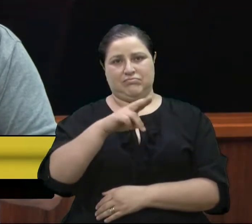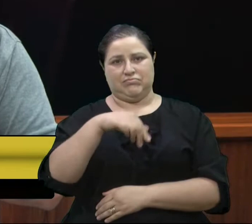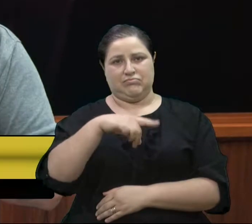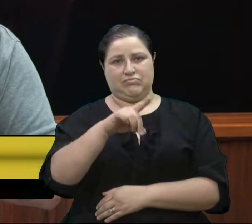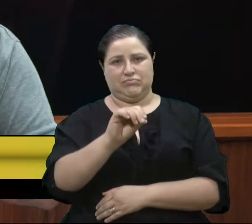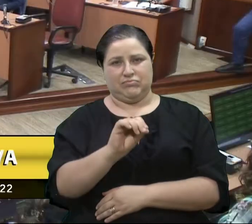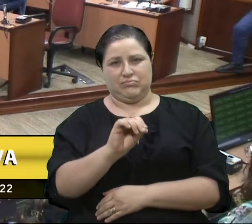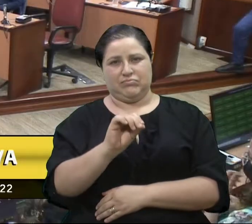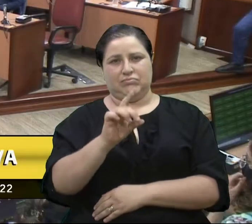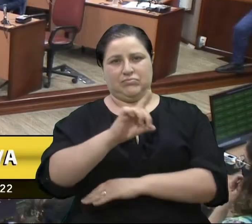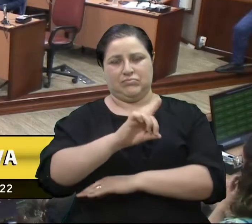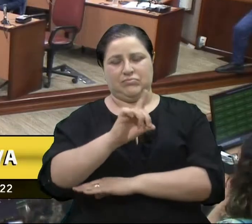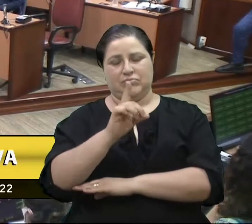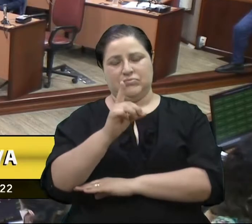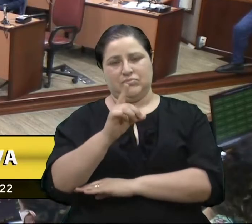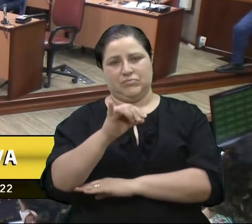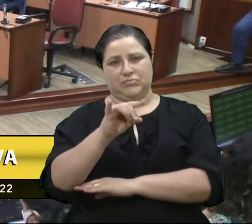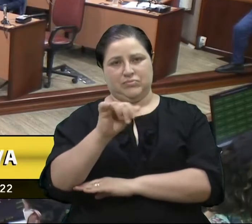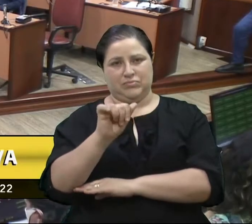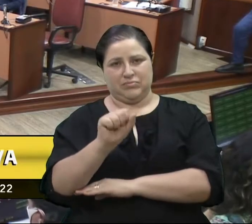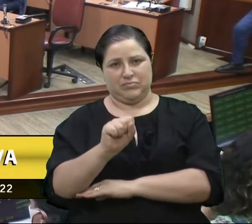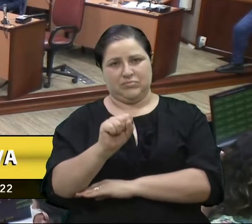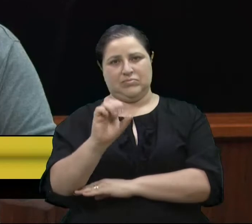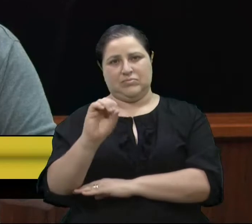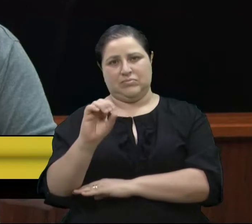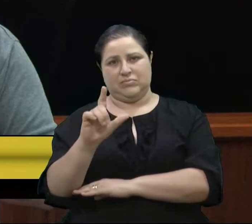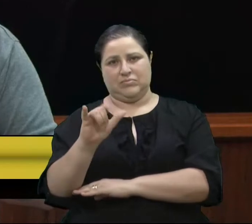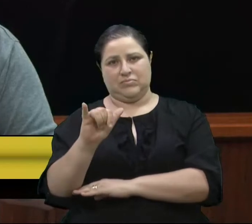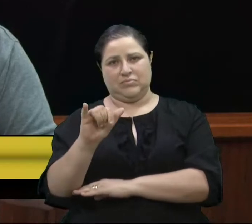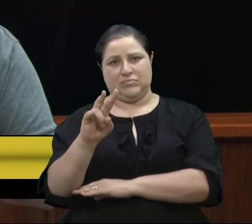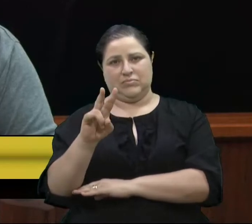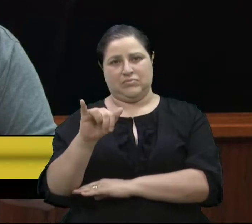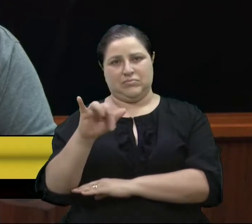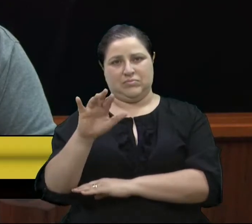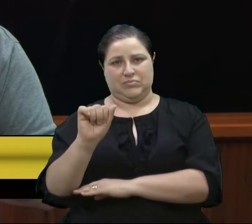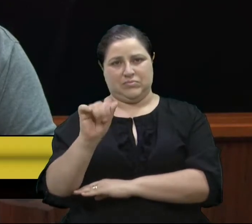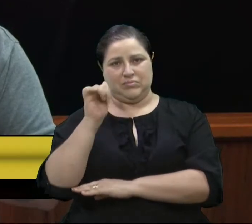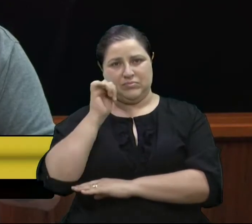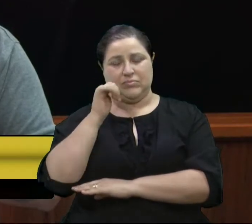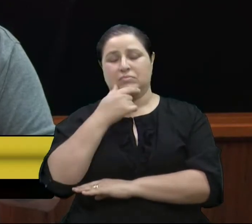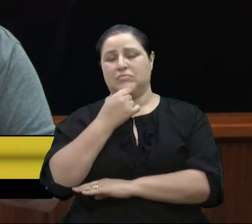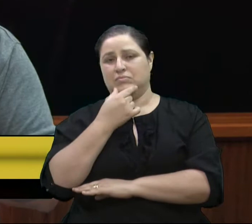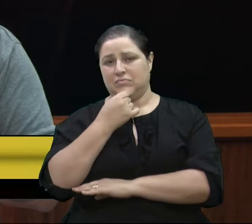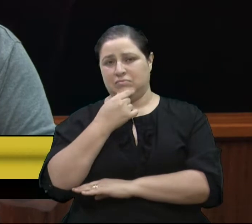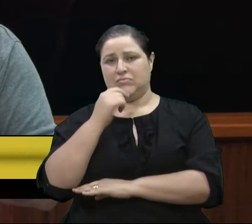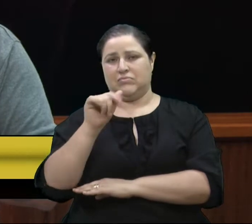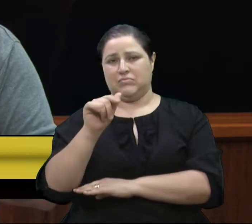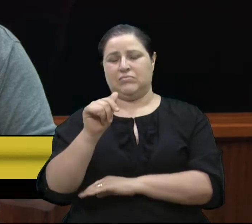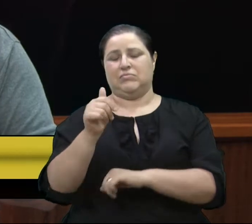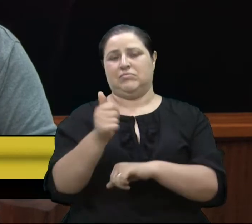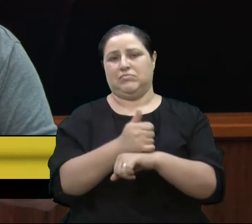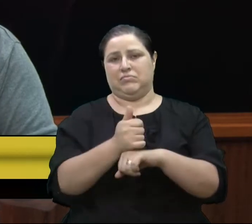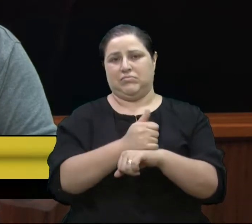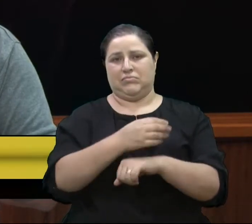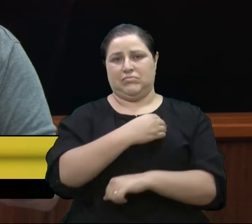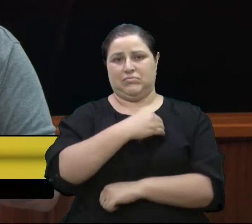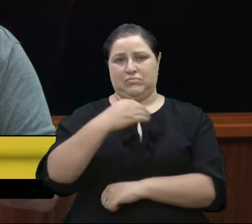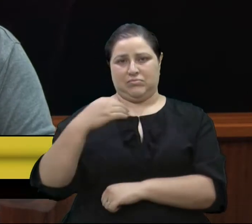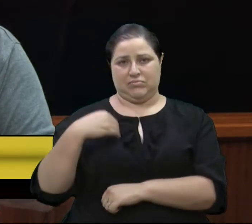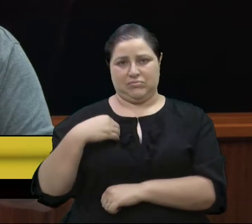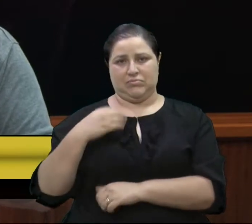médico da nossa cidade, marido da nossa companheira de partido, doutor Edmundo